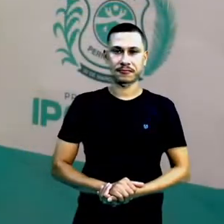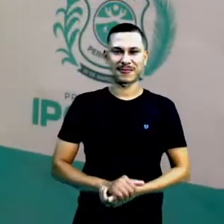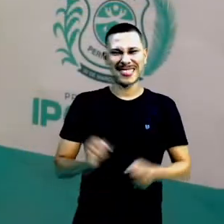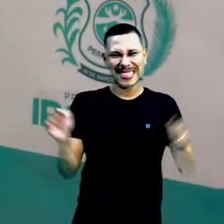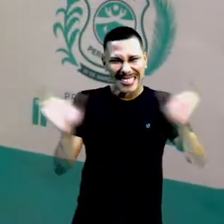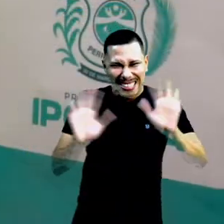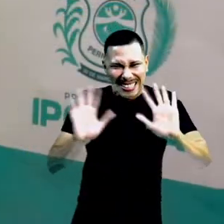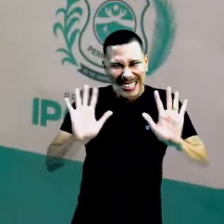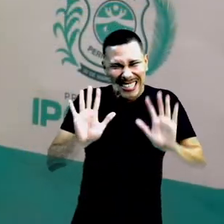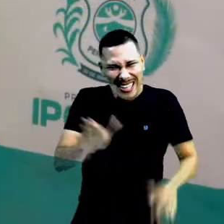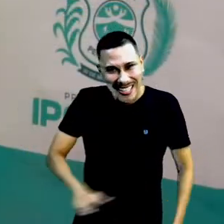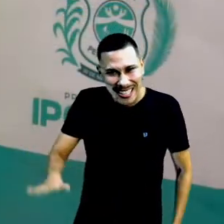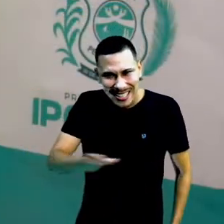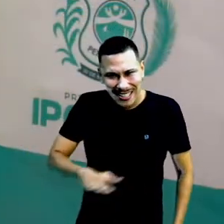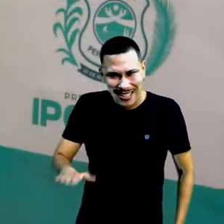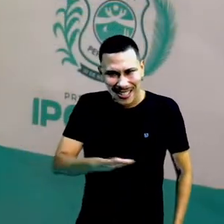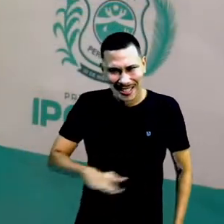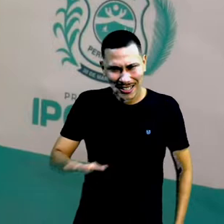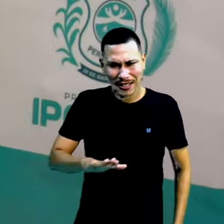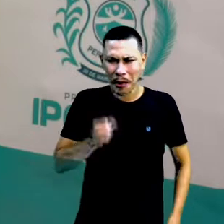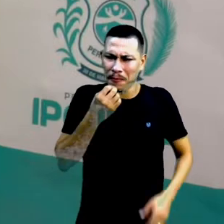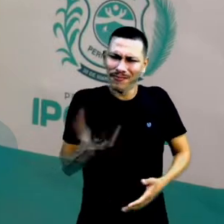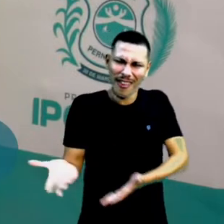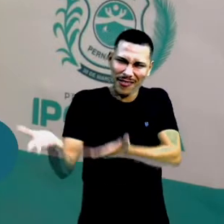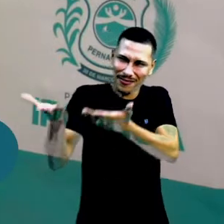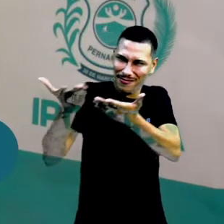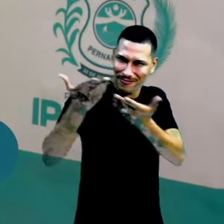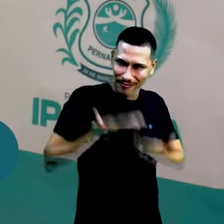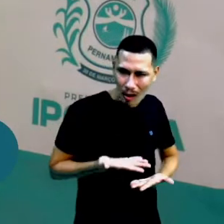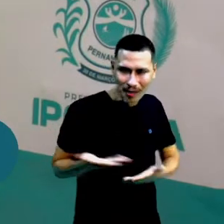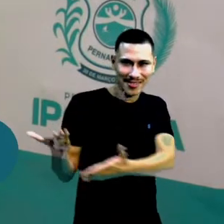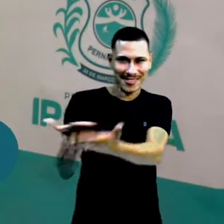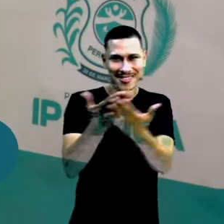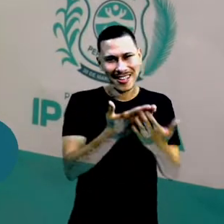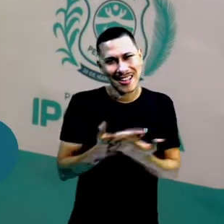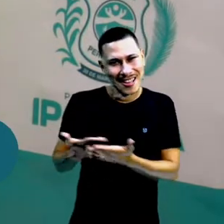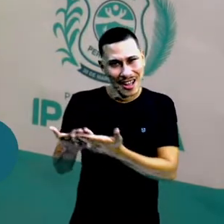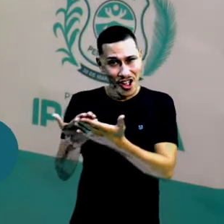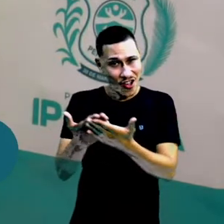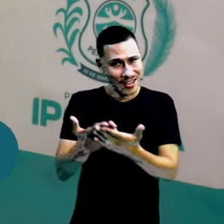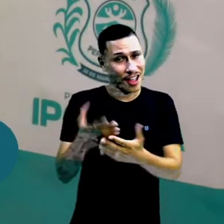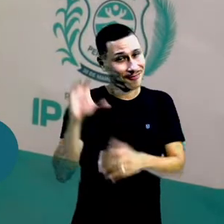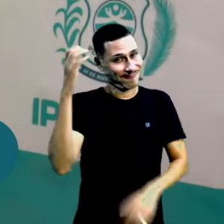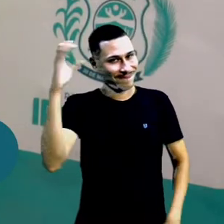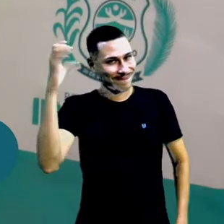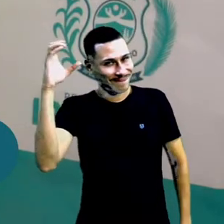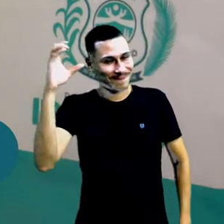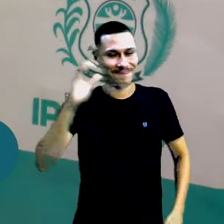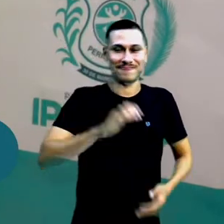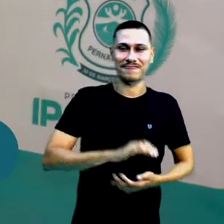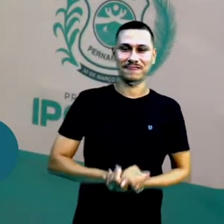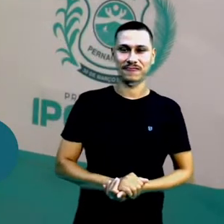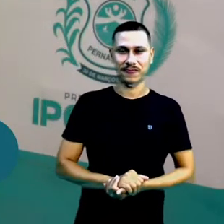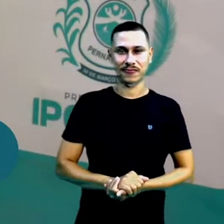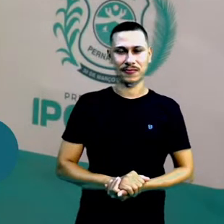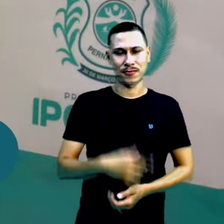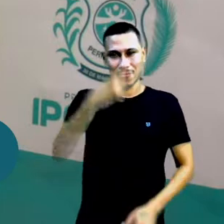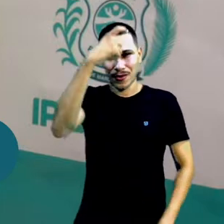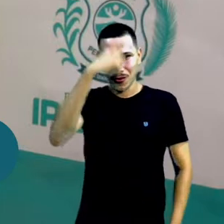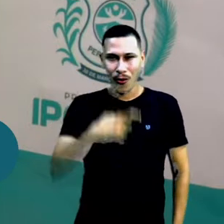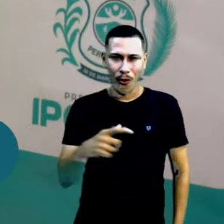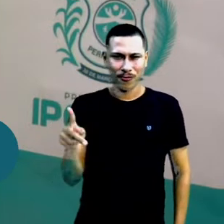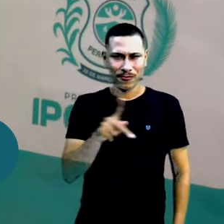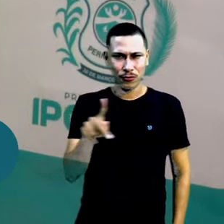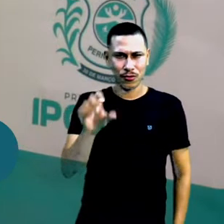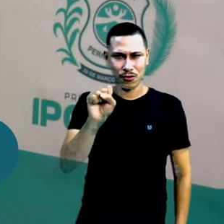Olá, crianças! Sejam bem-vindos para a nossa aula de ciências. E eu sou a